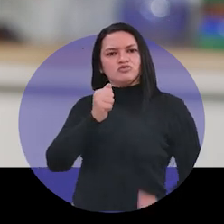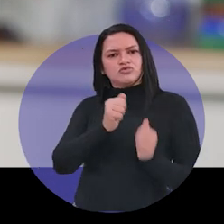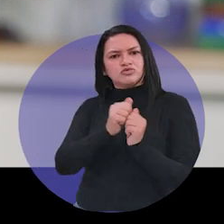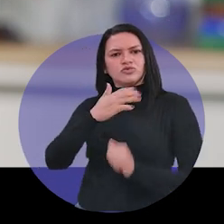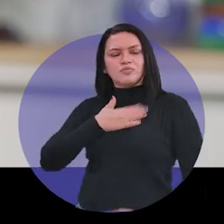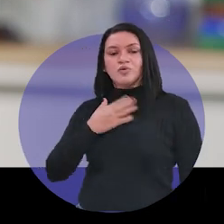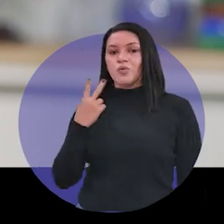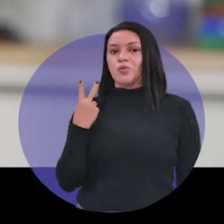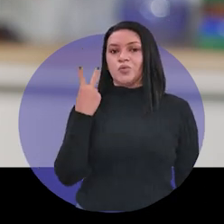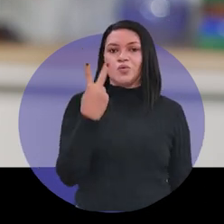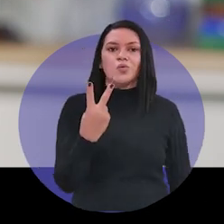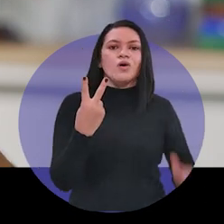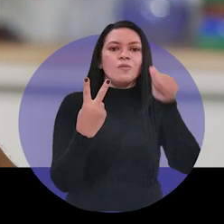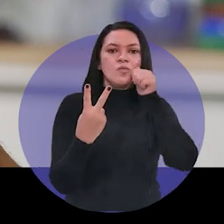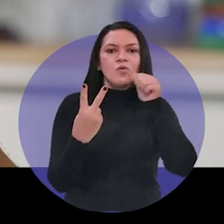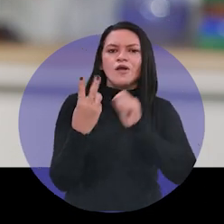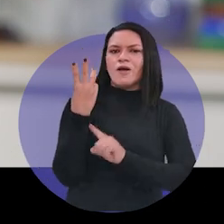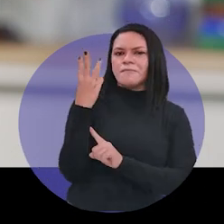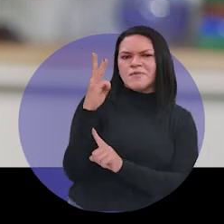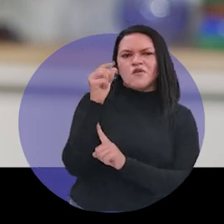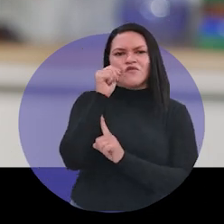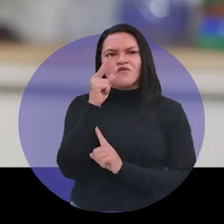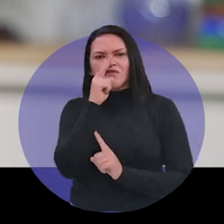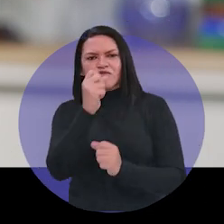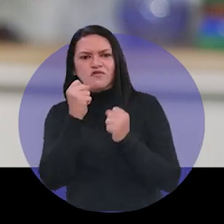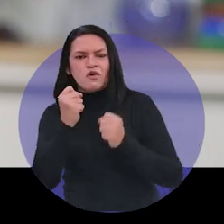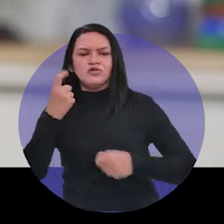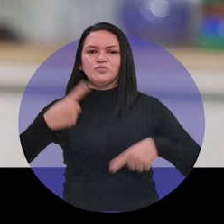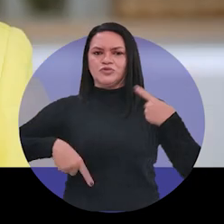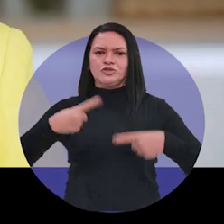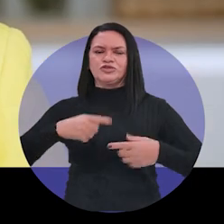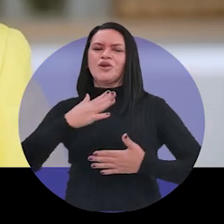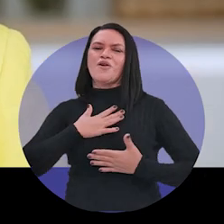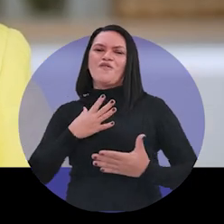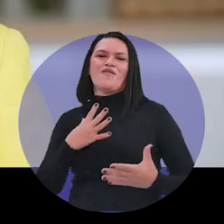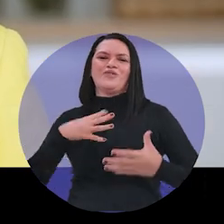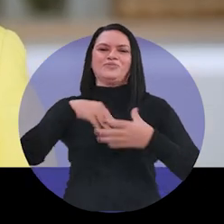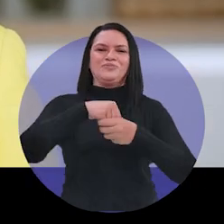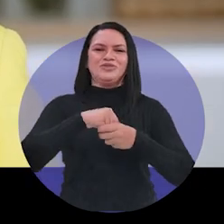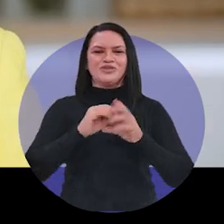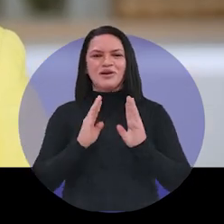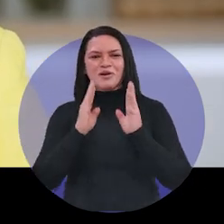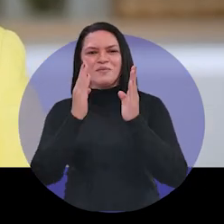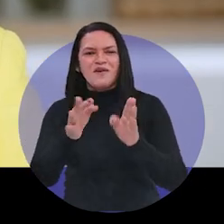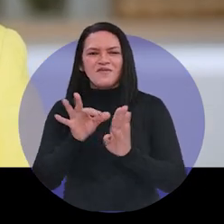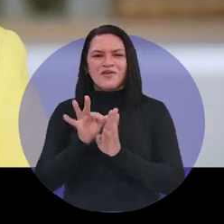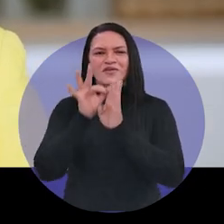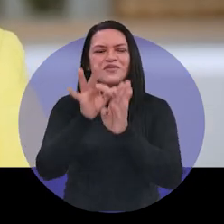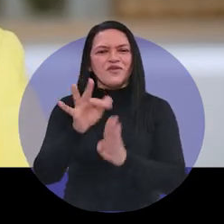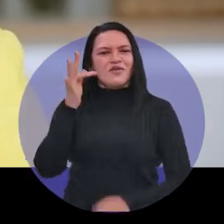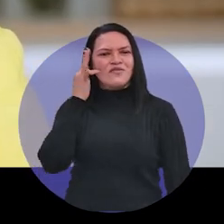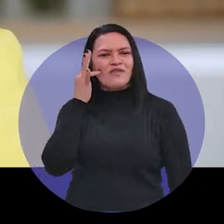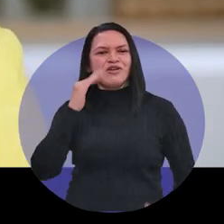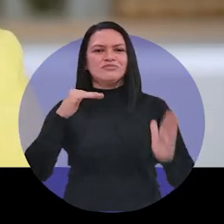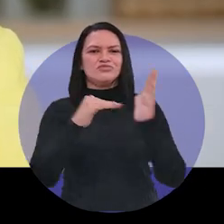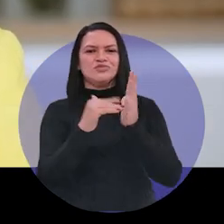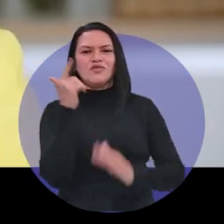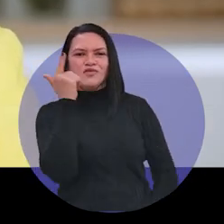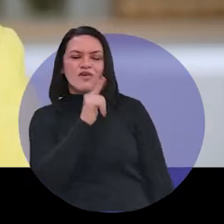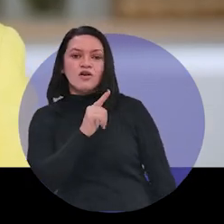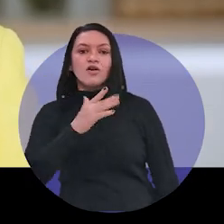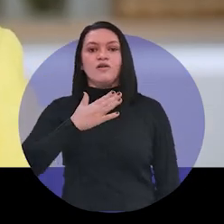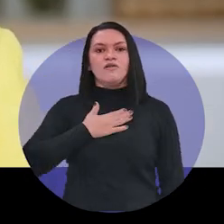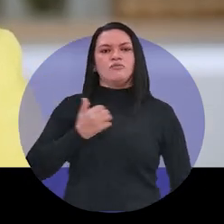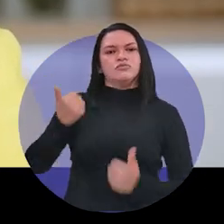meu lado duas maranhenses. Mulheres fortes da nossa política. Faço parte da caminhada que vai levar Flávio Dino ao